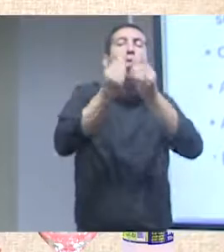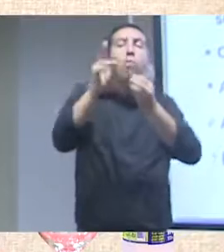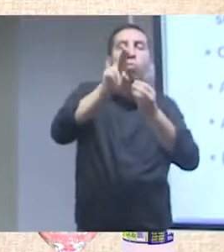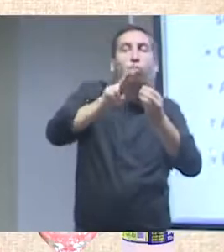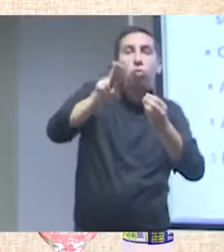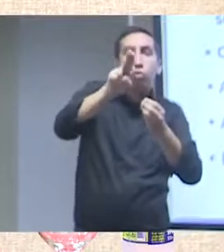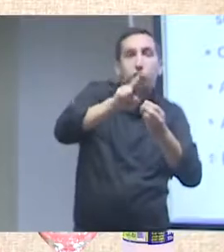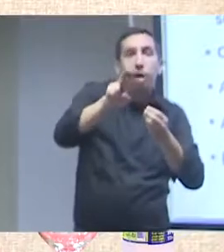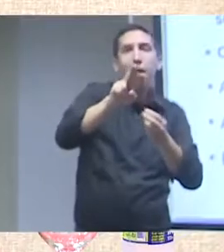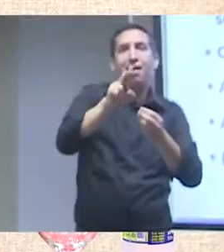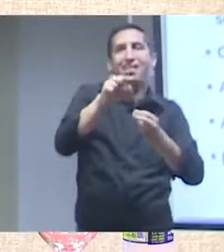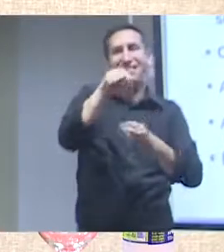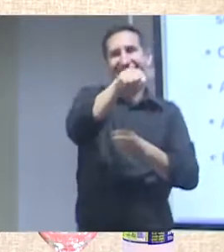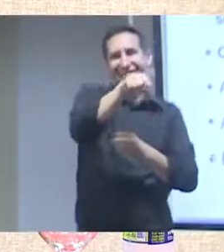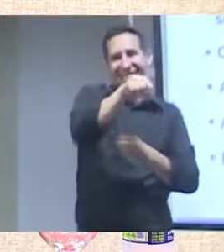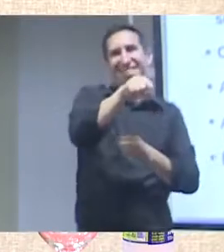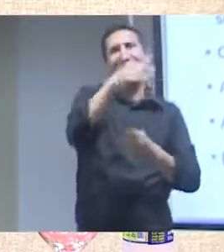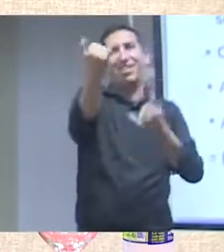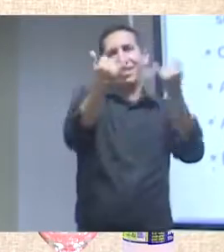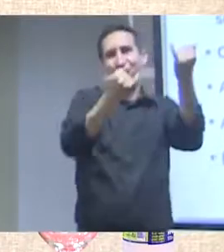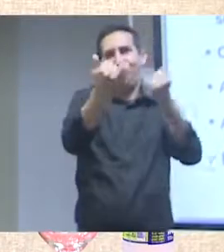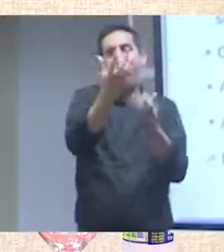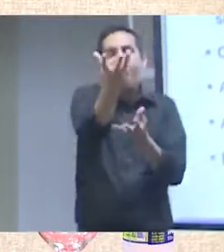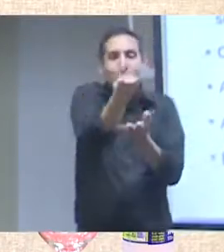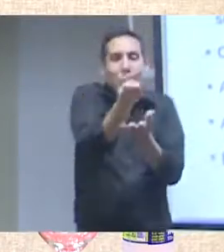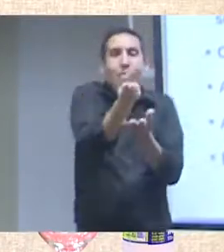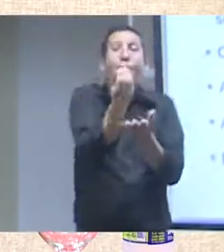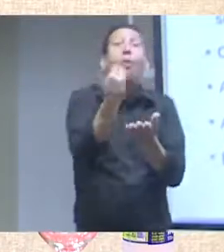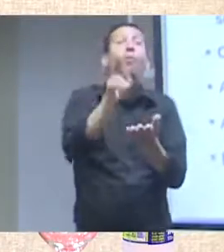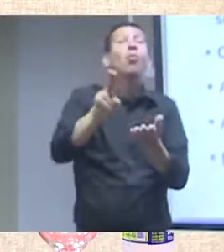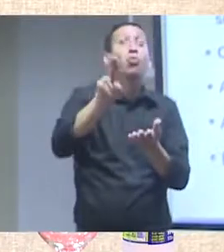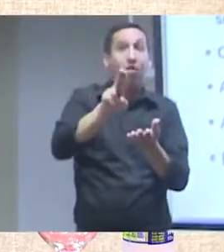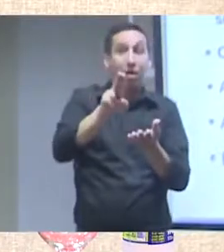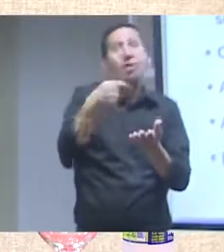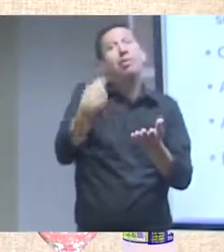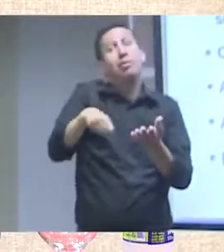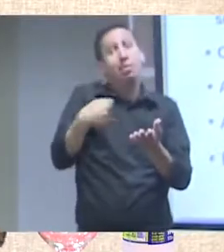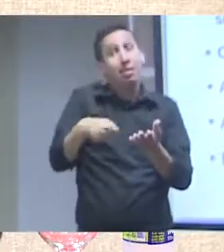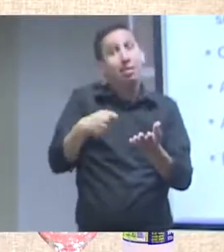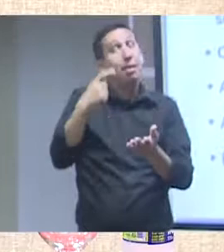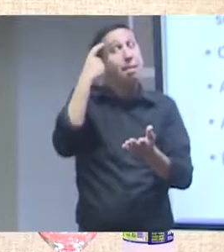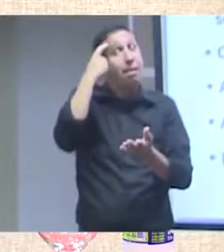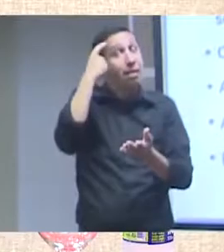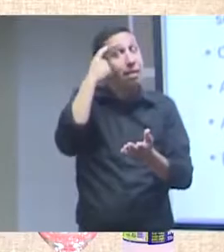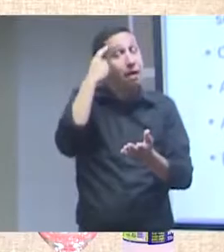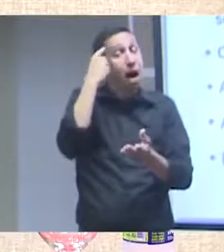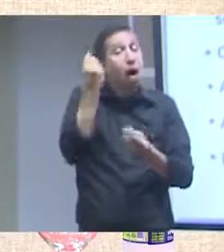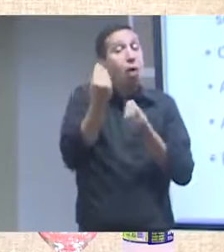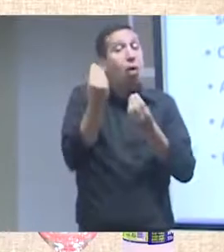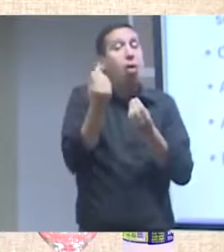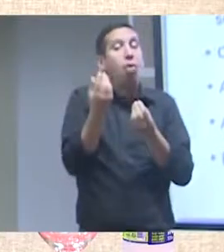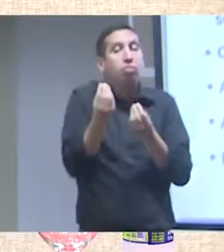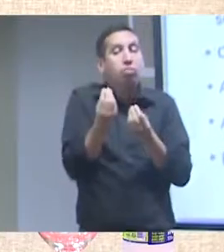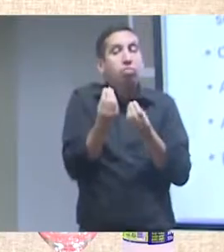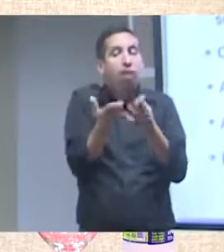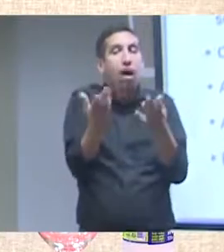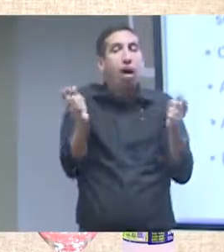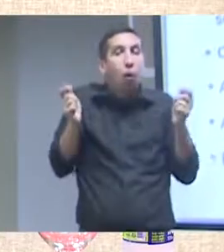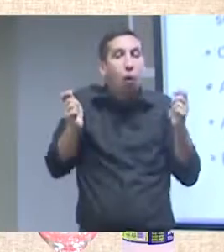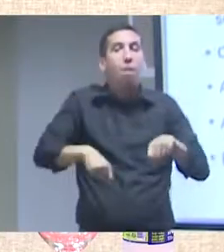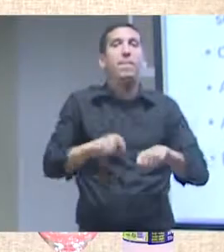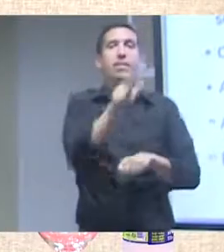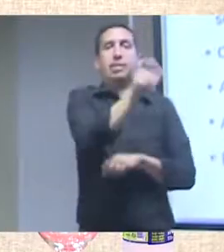portanto, essa abertura precisa ser pensada em que condições? Porque um grande problema que, inclusive, foi